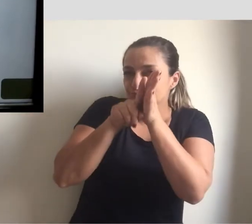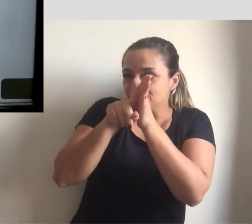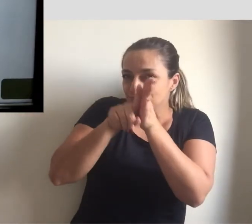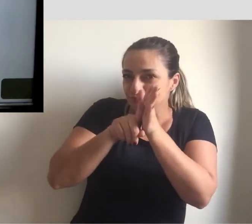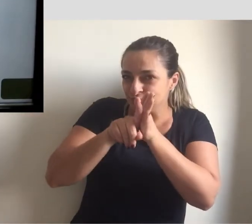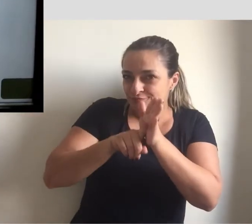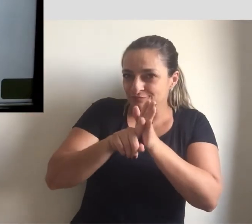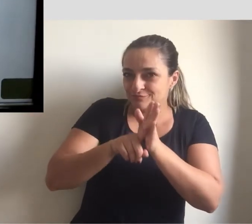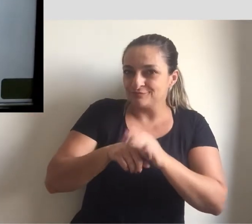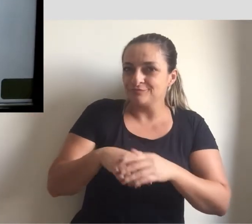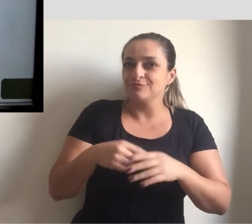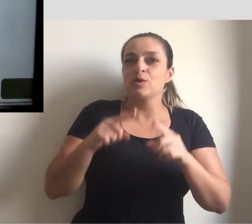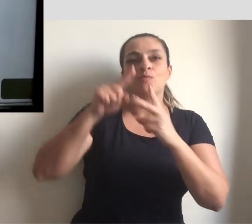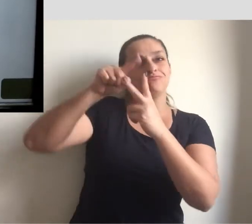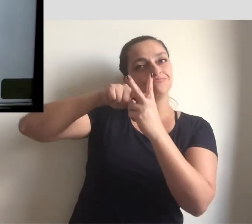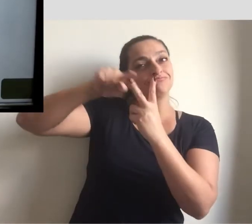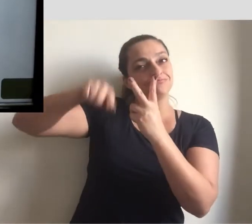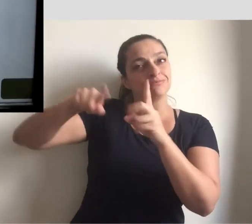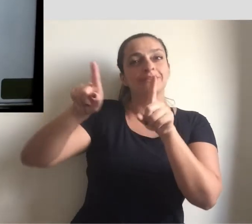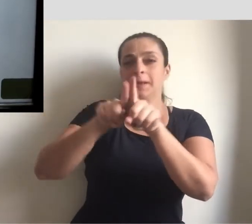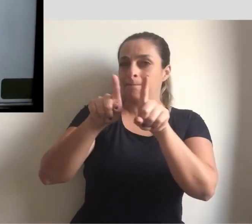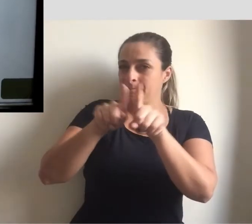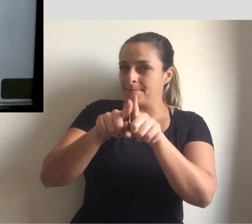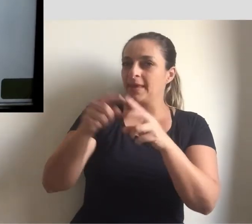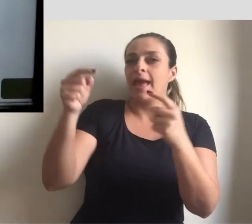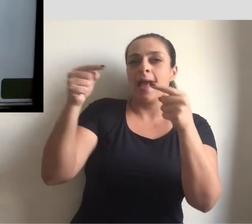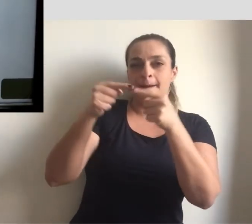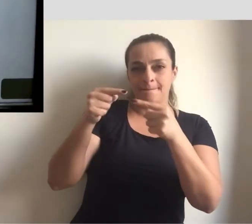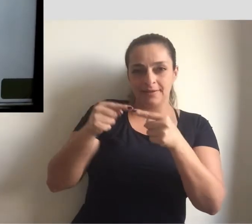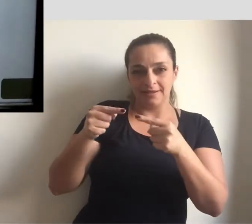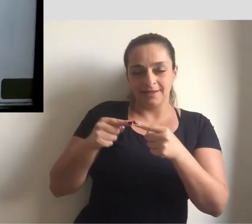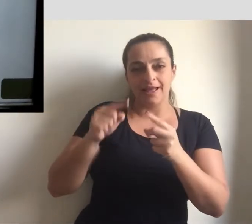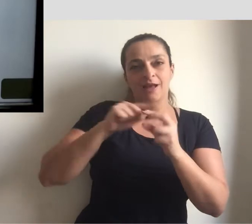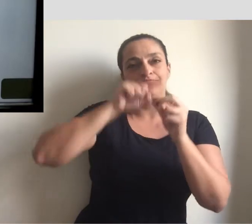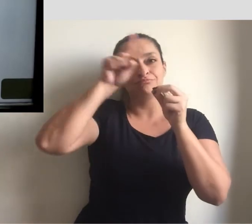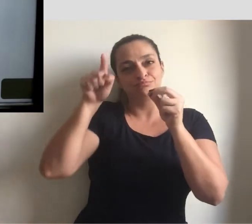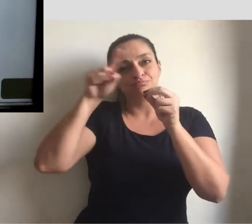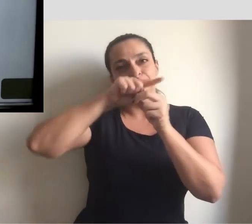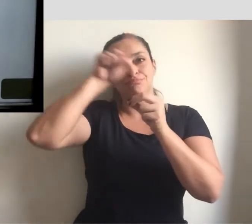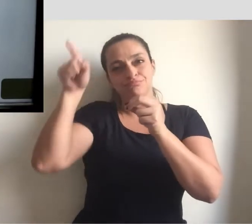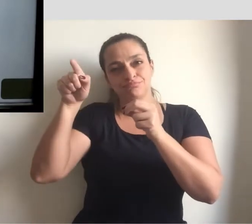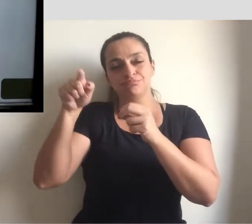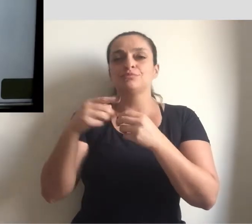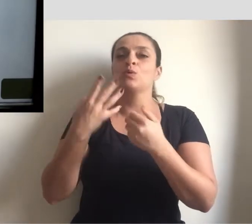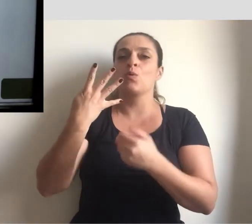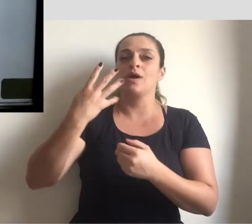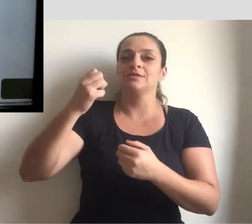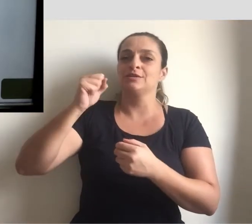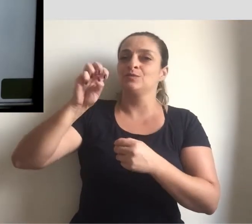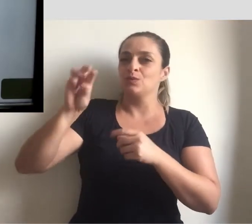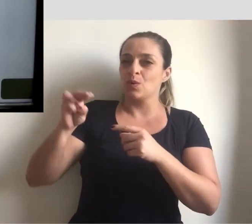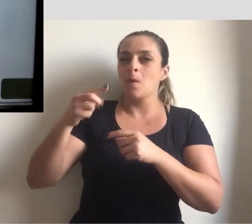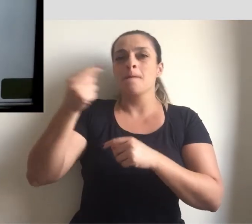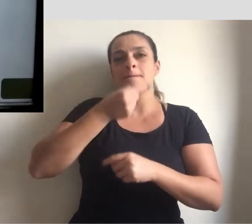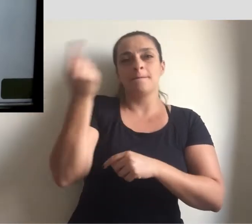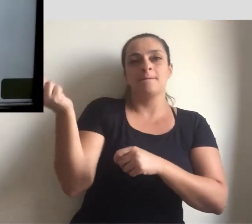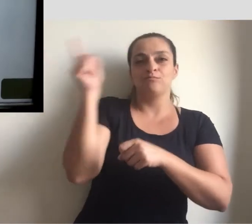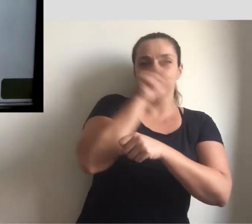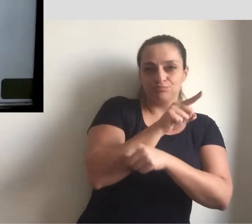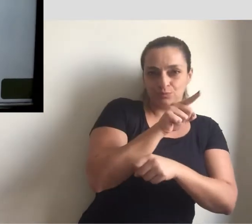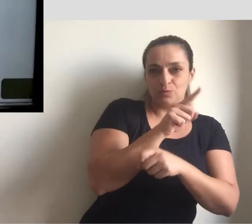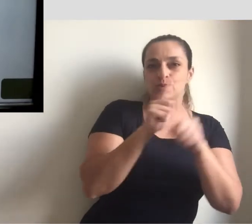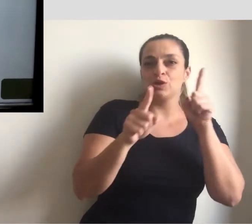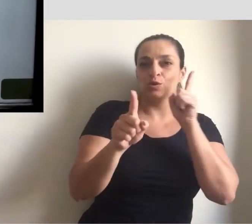a equação do segundo grau, aplicando aqui a distributiva, deixando o 4.830 para o primeiro membro,